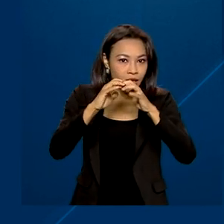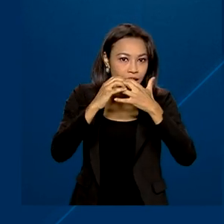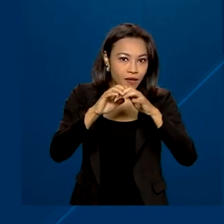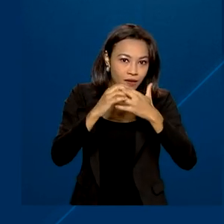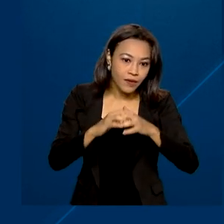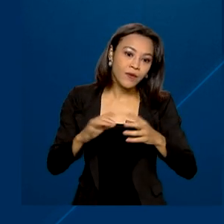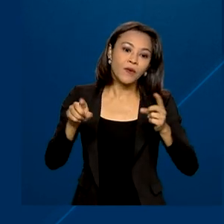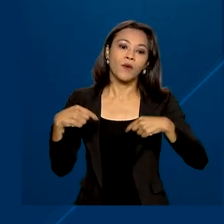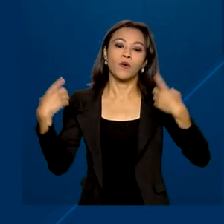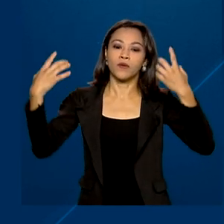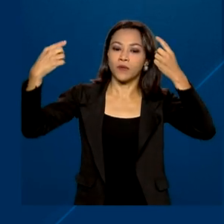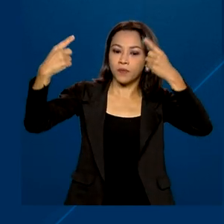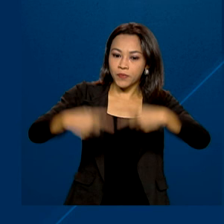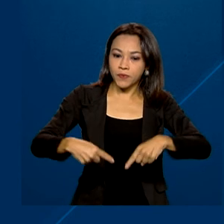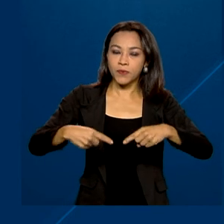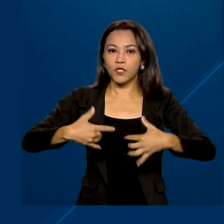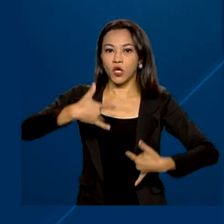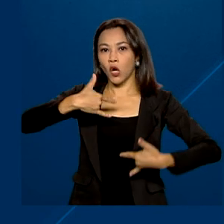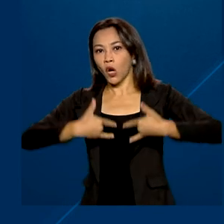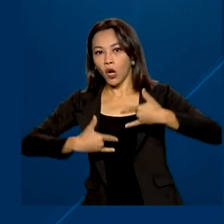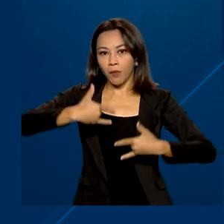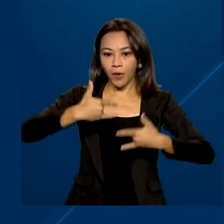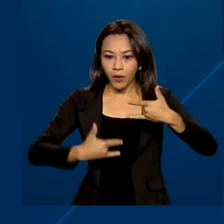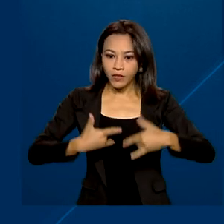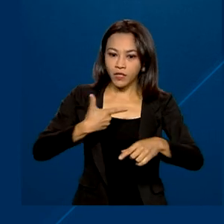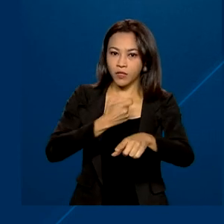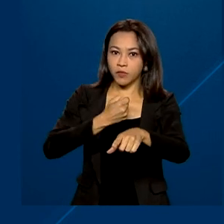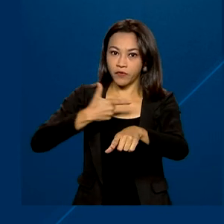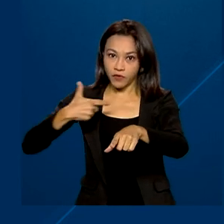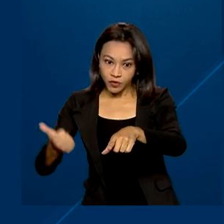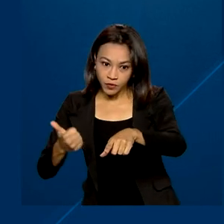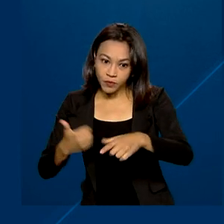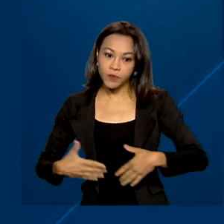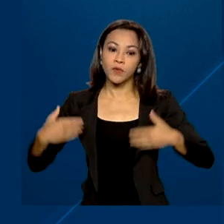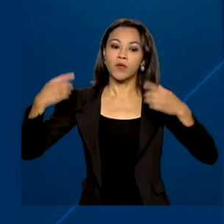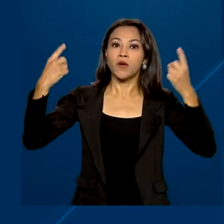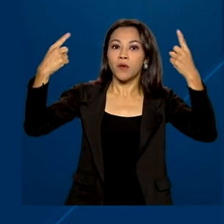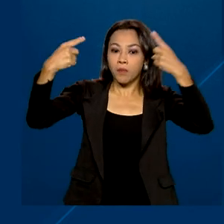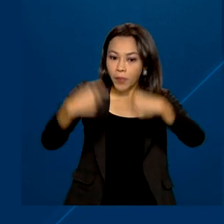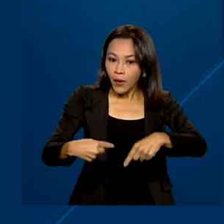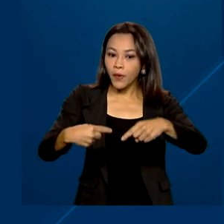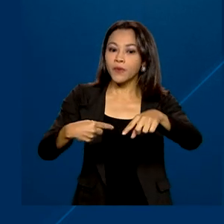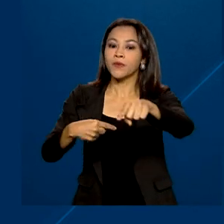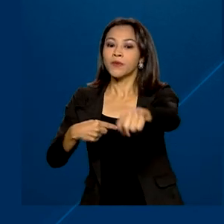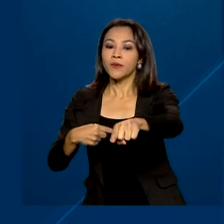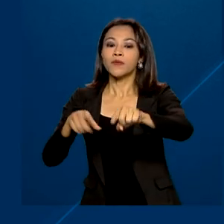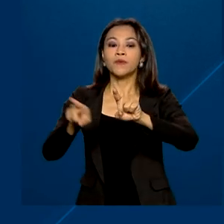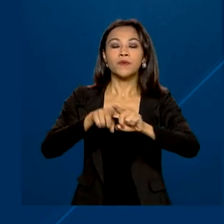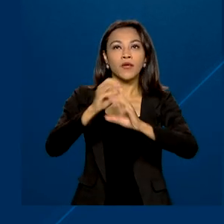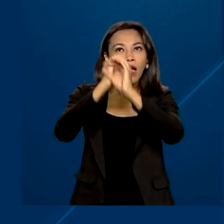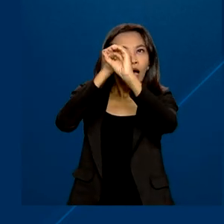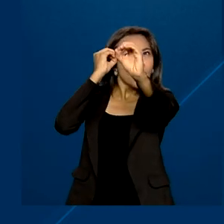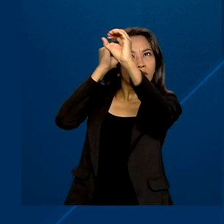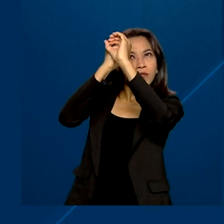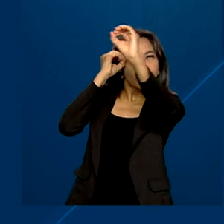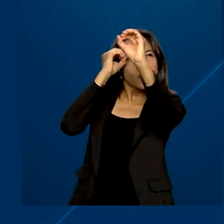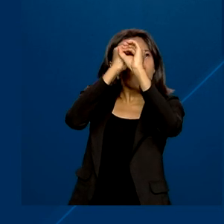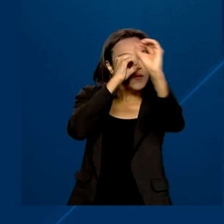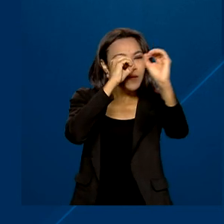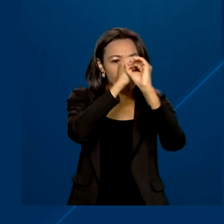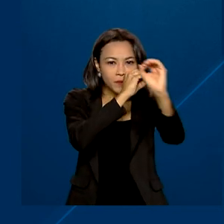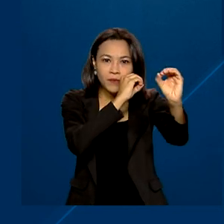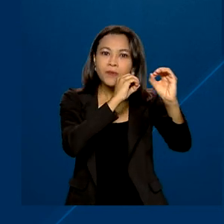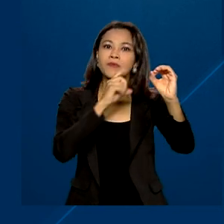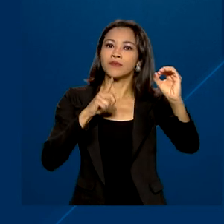Olimpíada Brasileira de Robótica 2021, a 24ª Olimpíada Brasileira de Astronomia